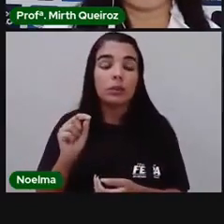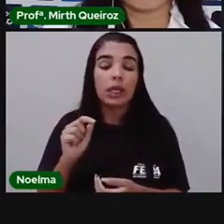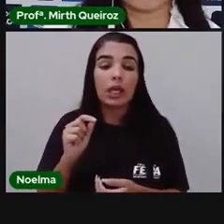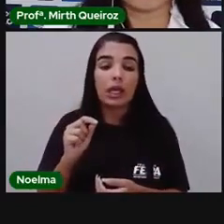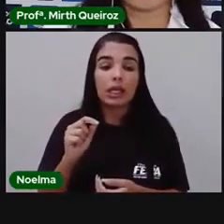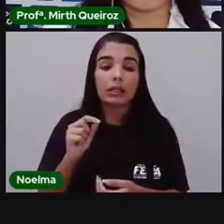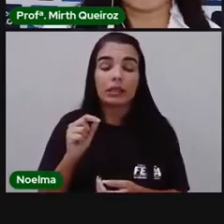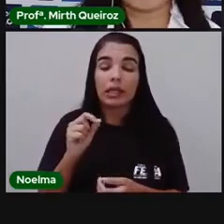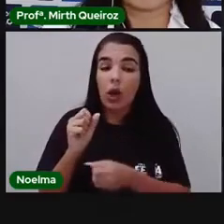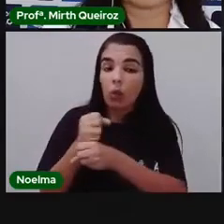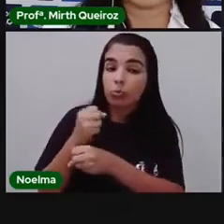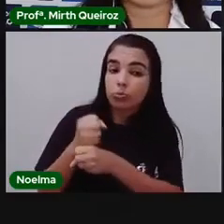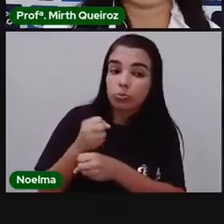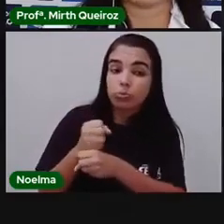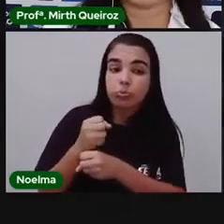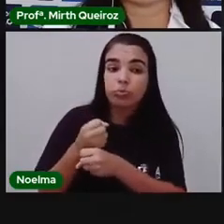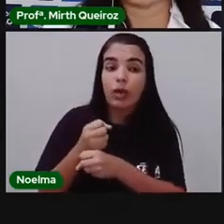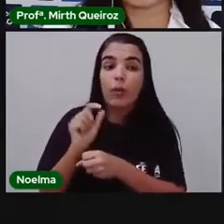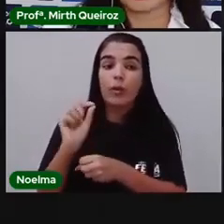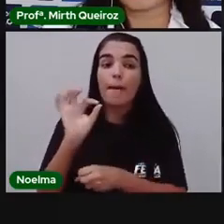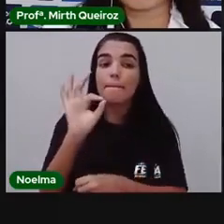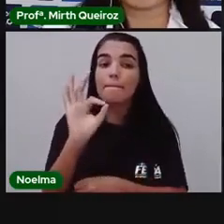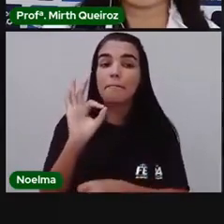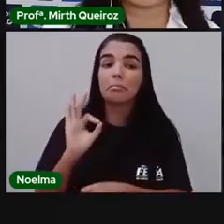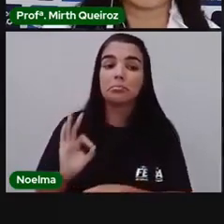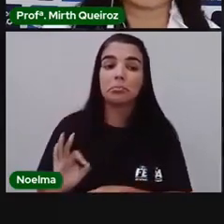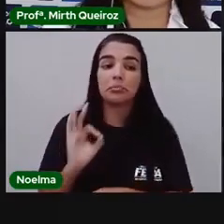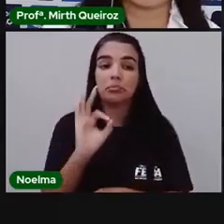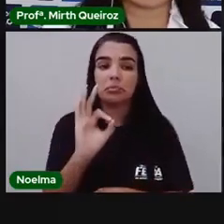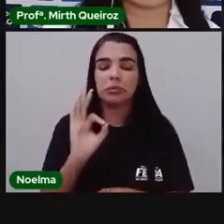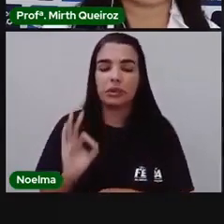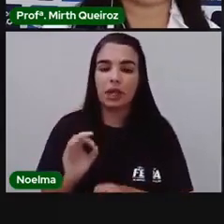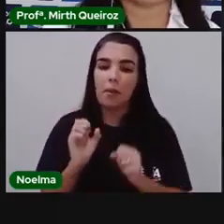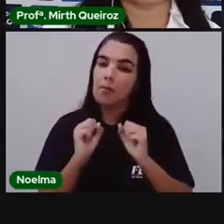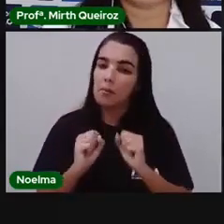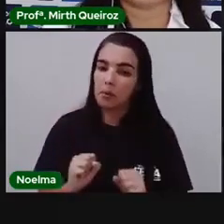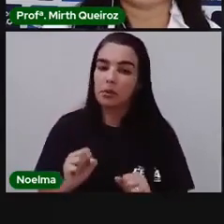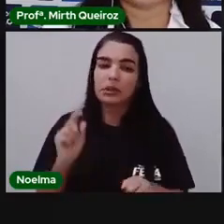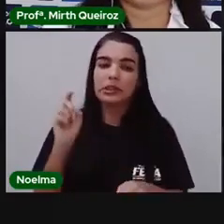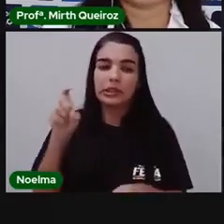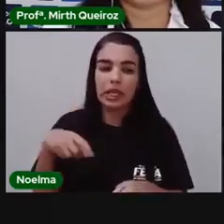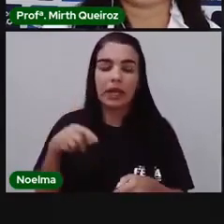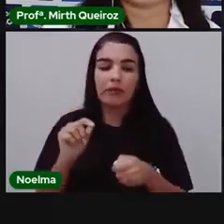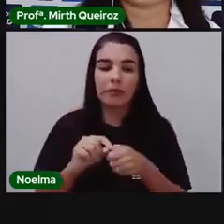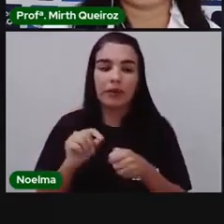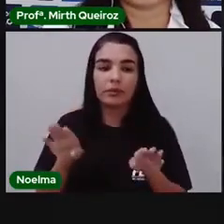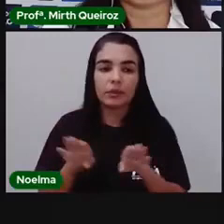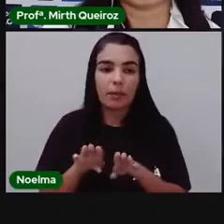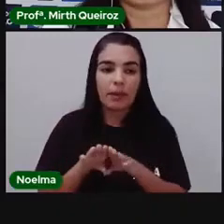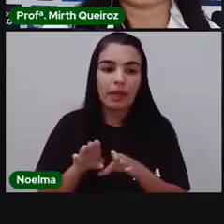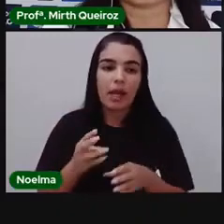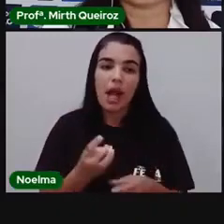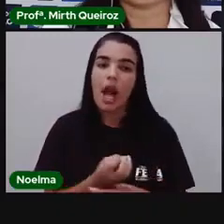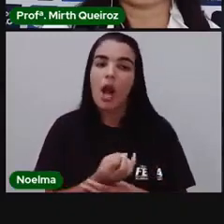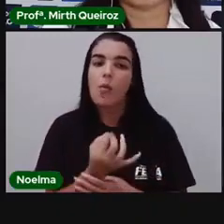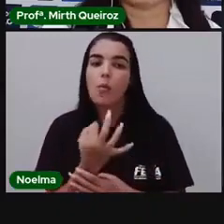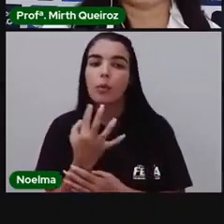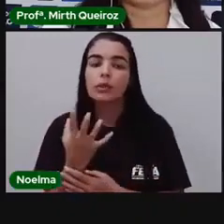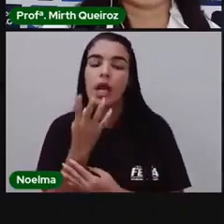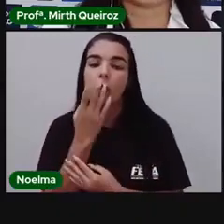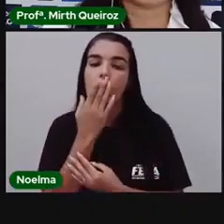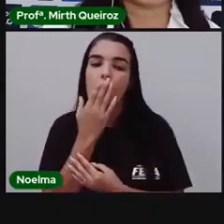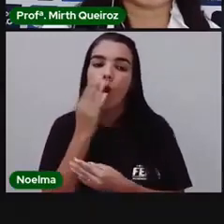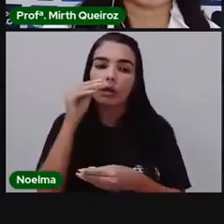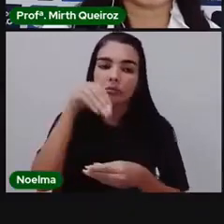são construídos a partir de porcentagem. Mas também pode ser feito colocando a quantidade em cada cor.